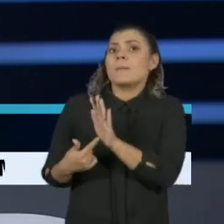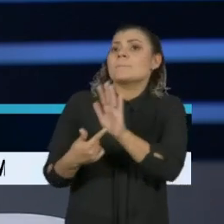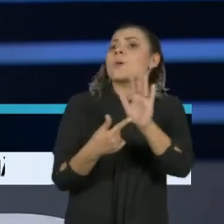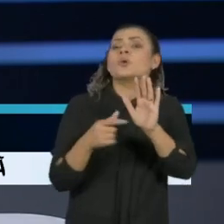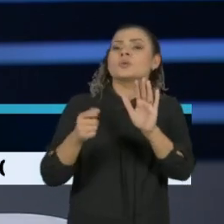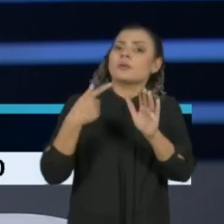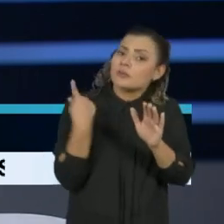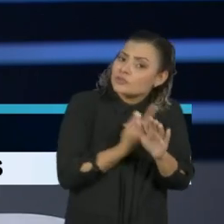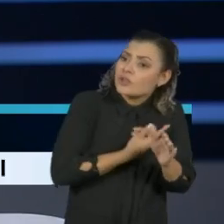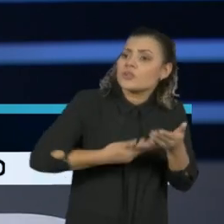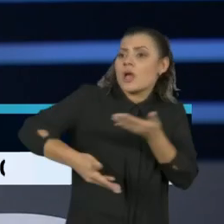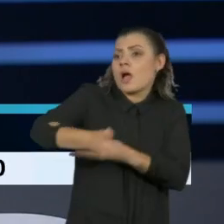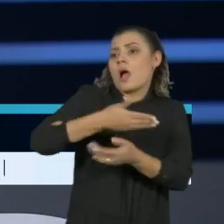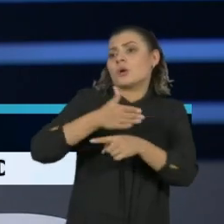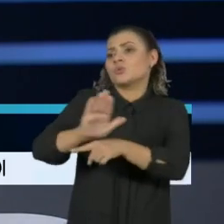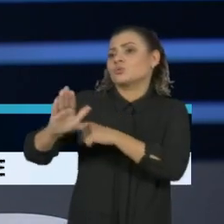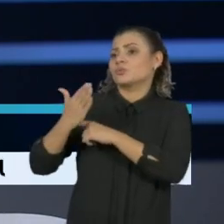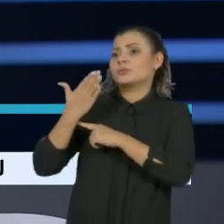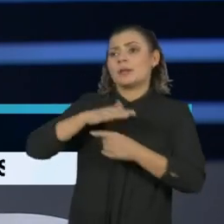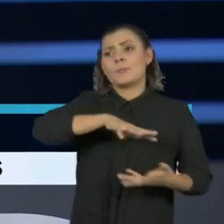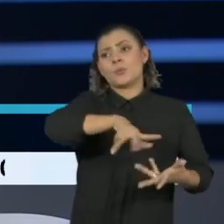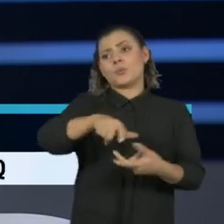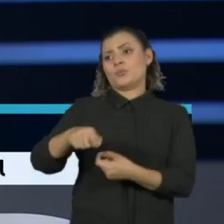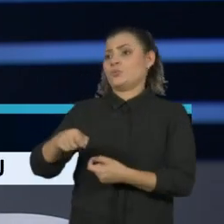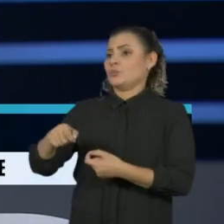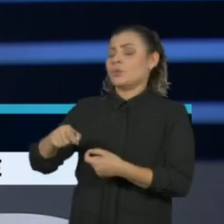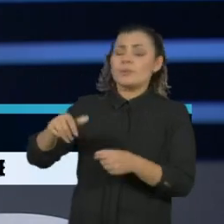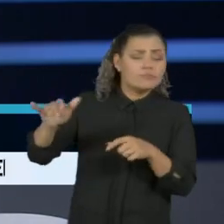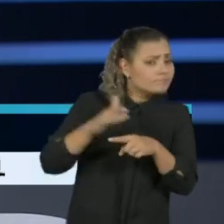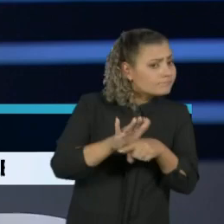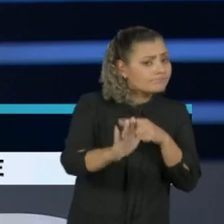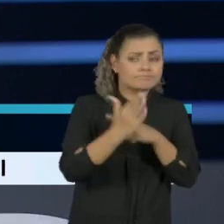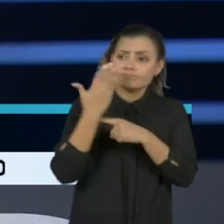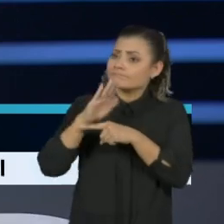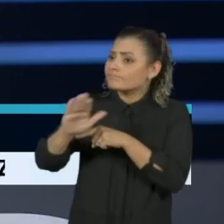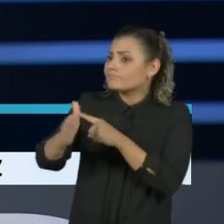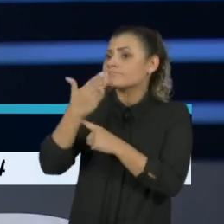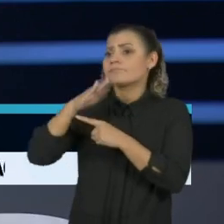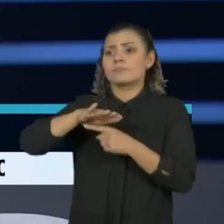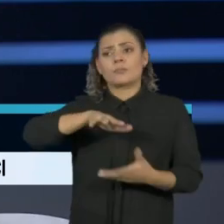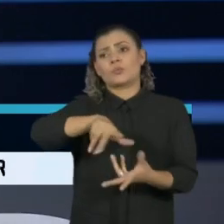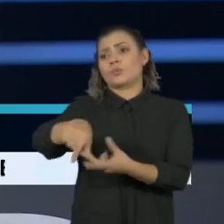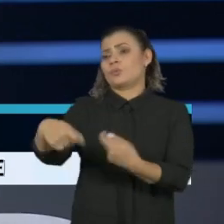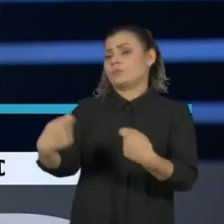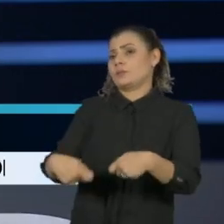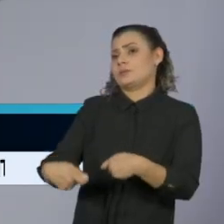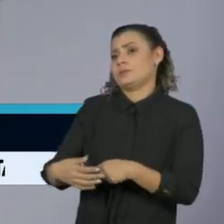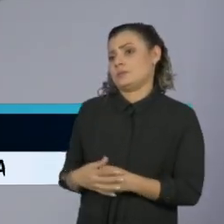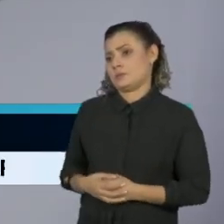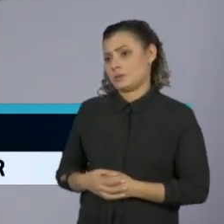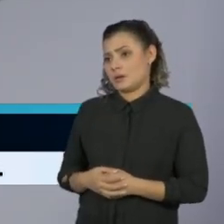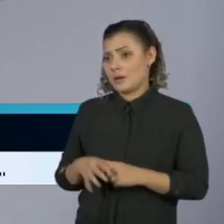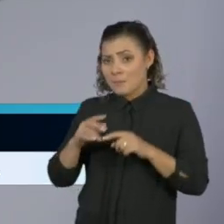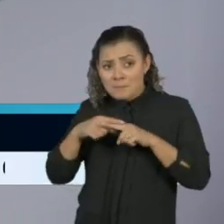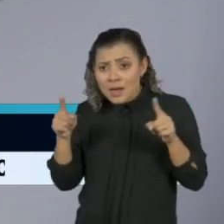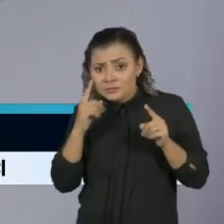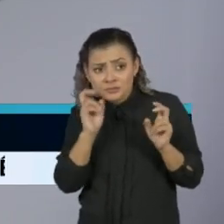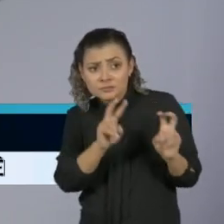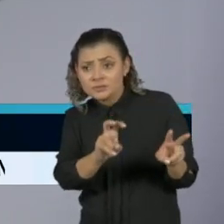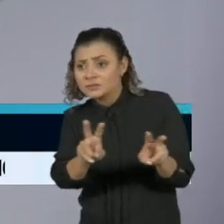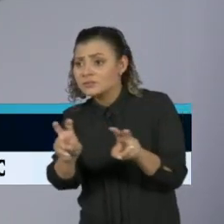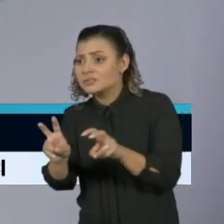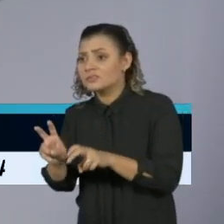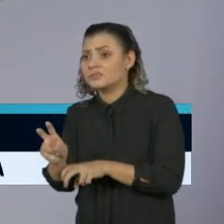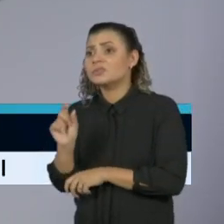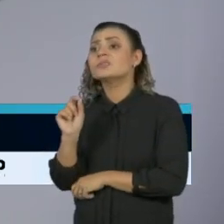cooperação internacional. da criação de mecanismos de cooperação internacional. No entanto, o a gente vê é